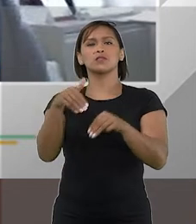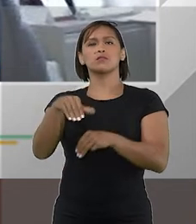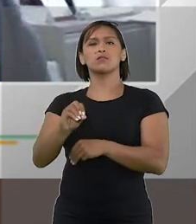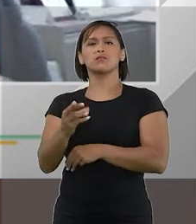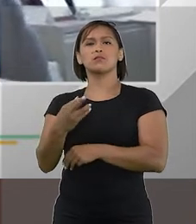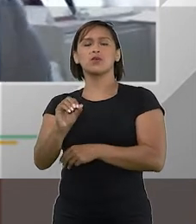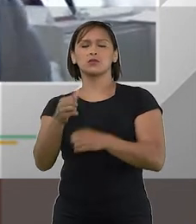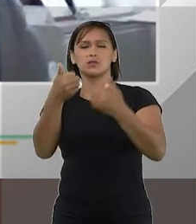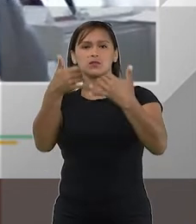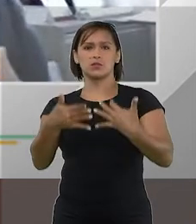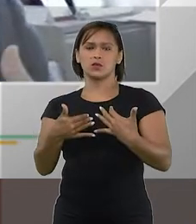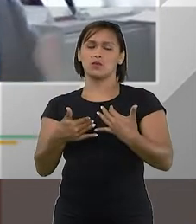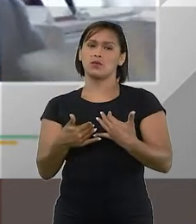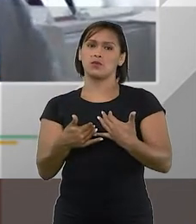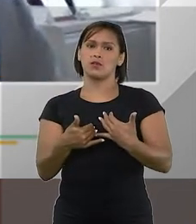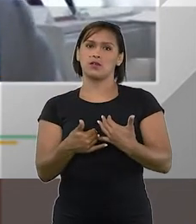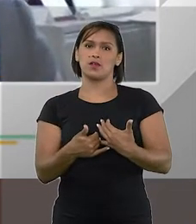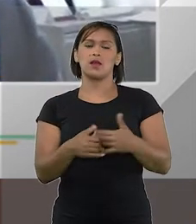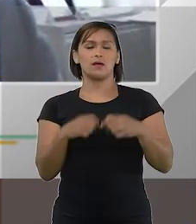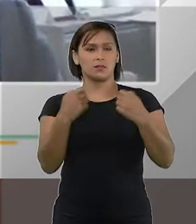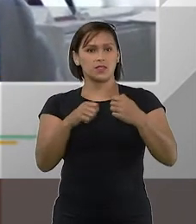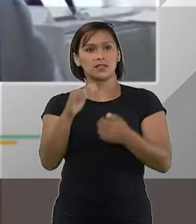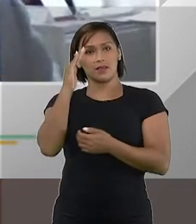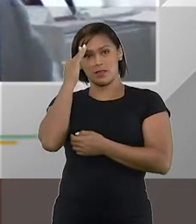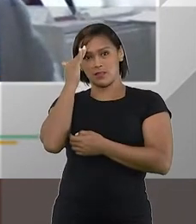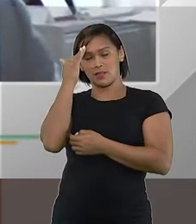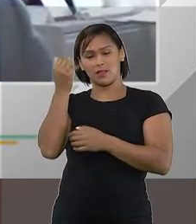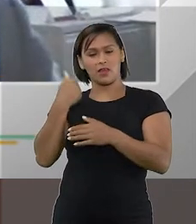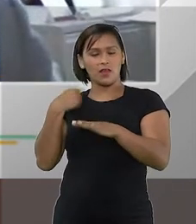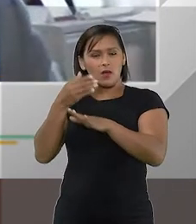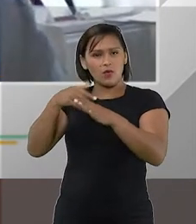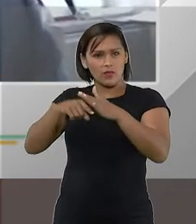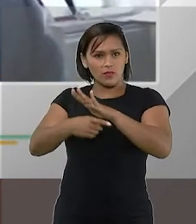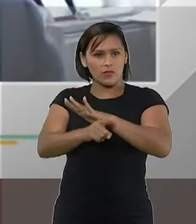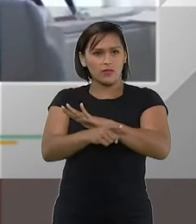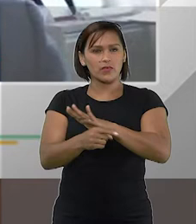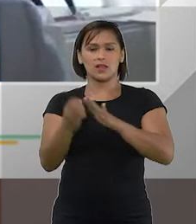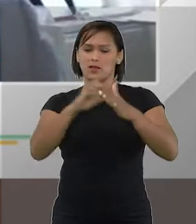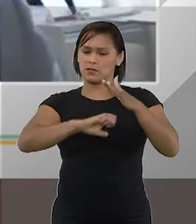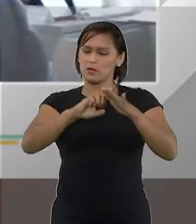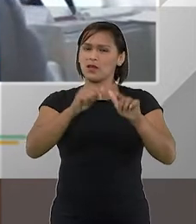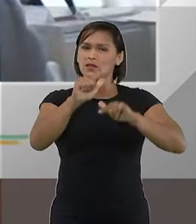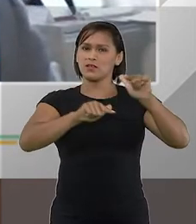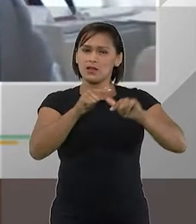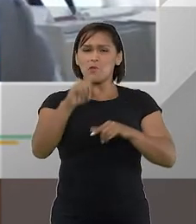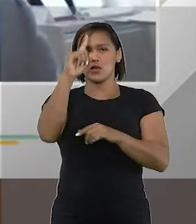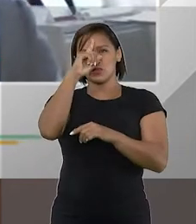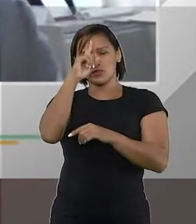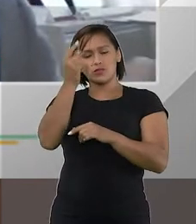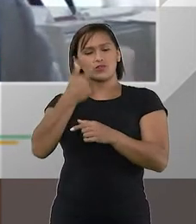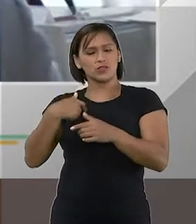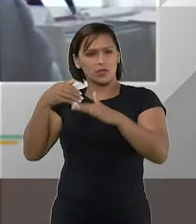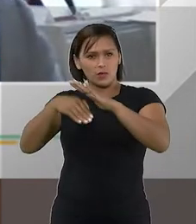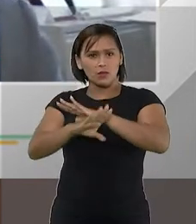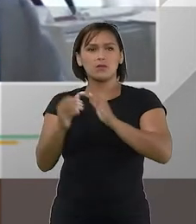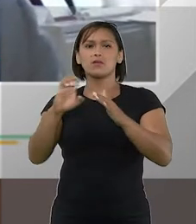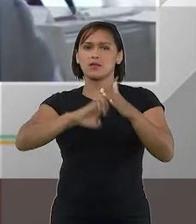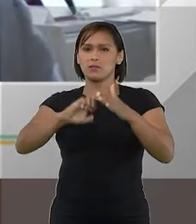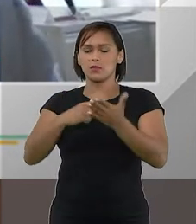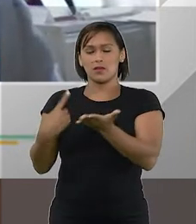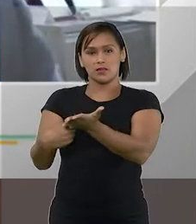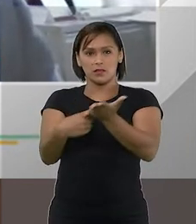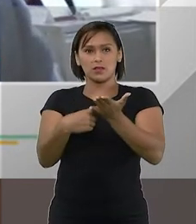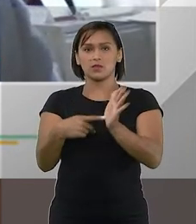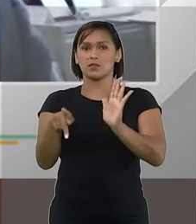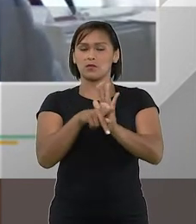Moura Ribeiro, é claro que aqueles que têm relação intensa com a empresa saberão, aqueles que são do ramo, aqueles que estão